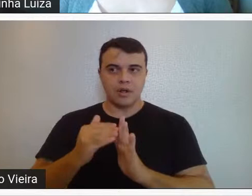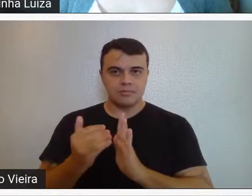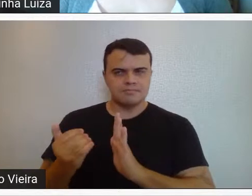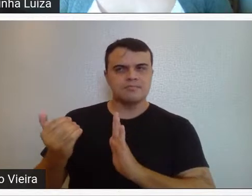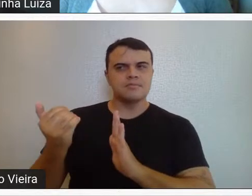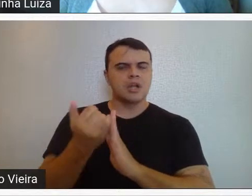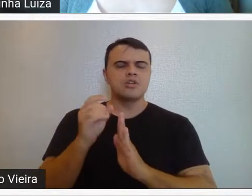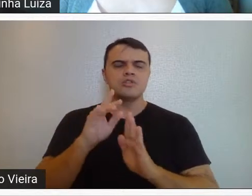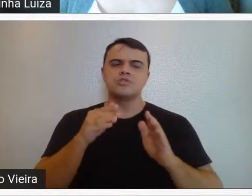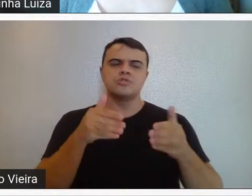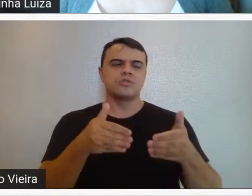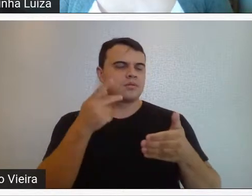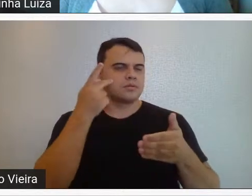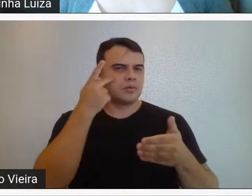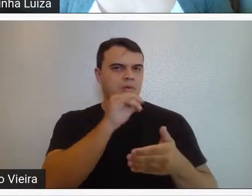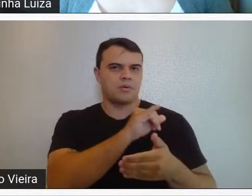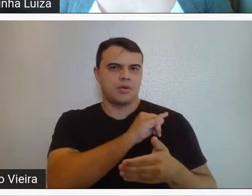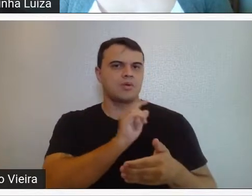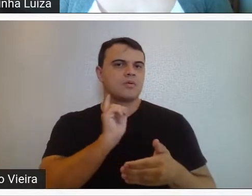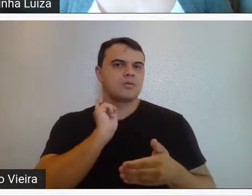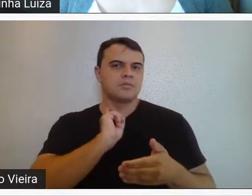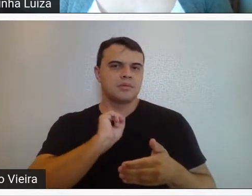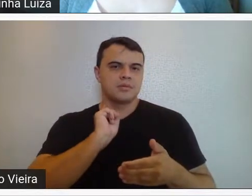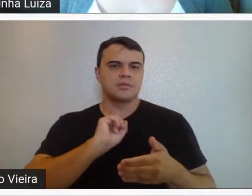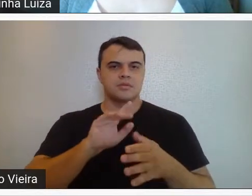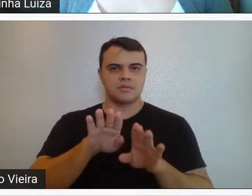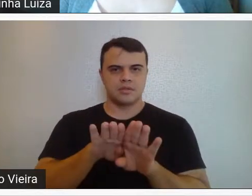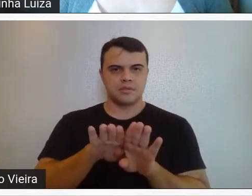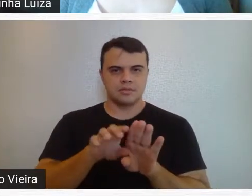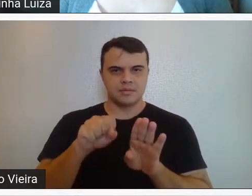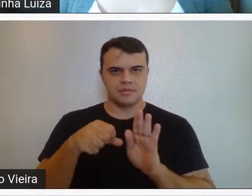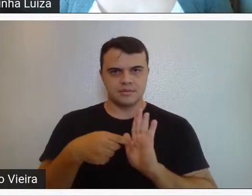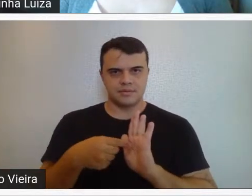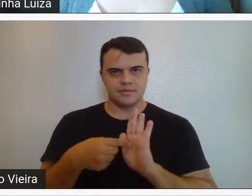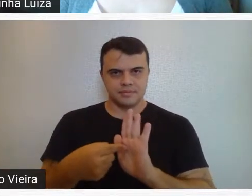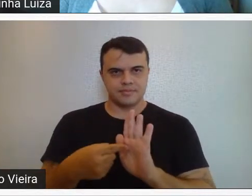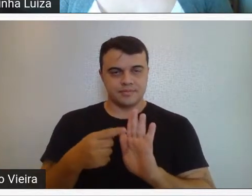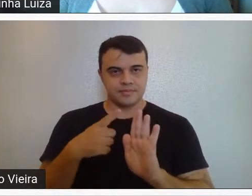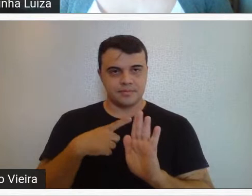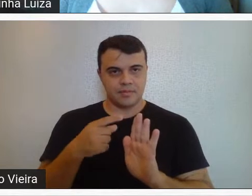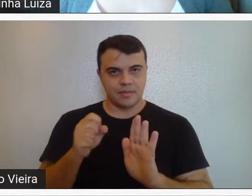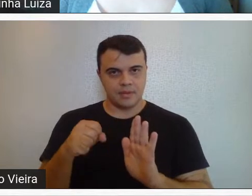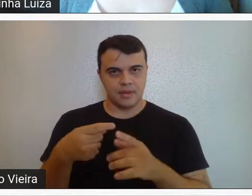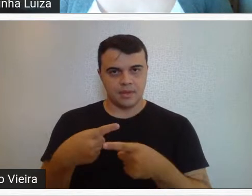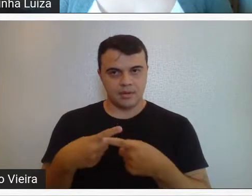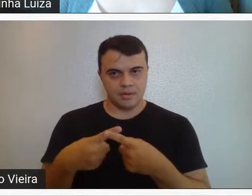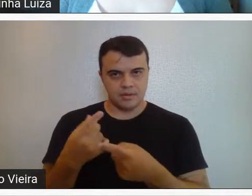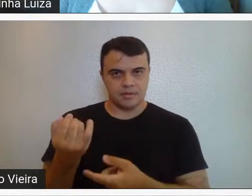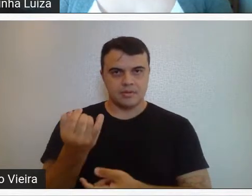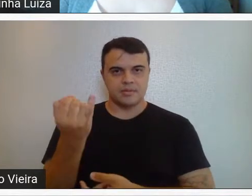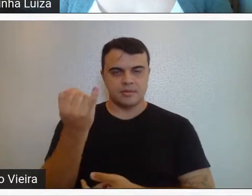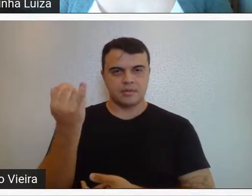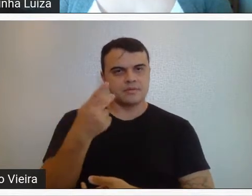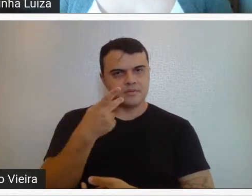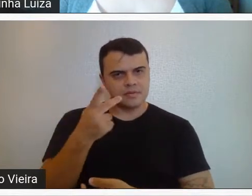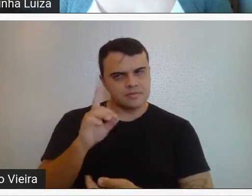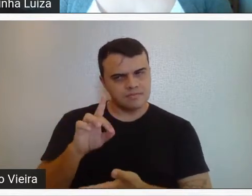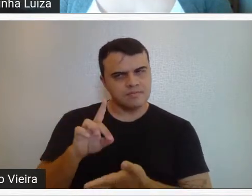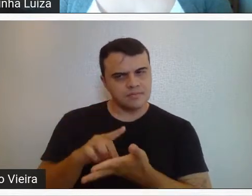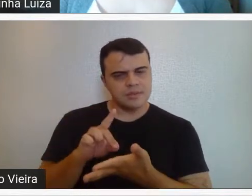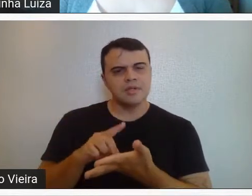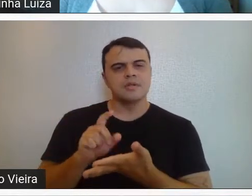eixo Rio-São Paulo e Minas, para mostrar que também foi muito forte, que também foi um